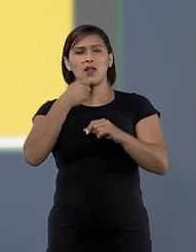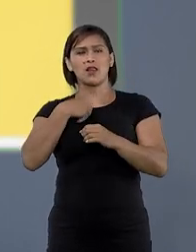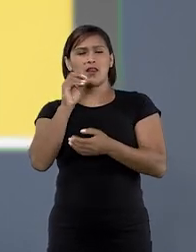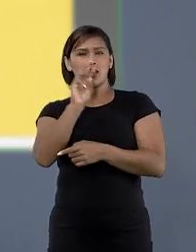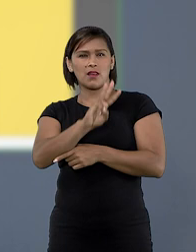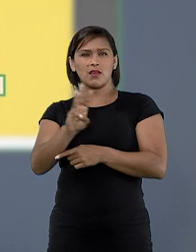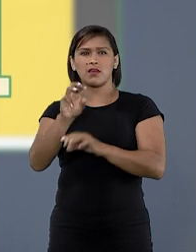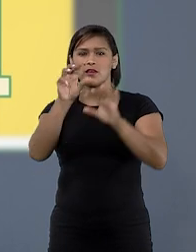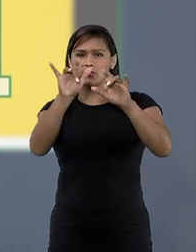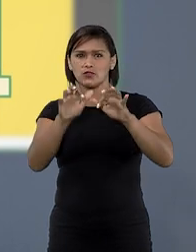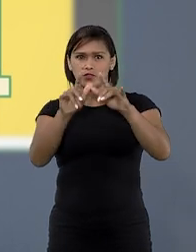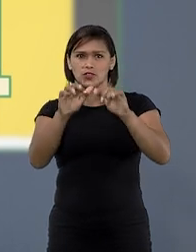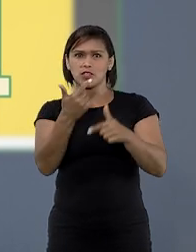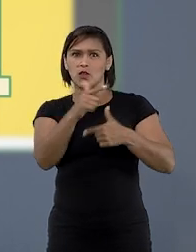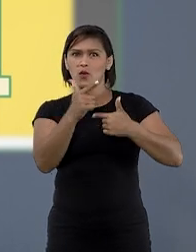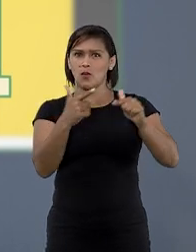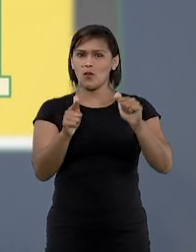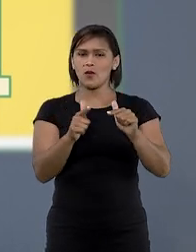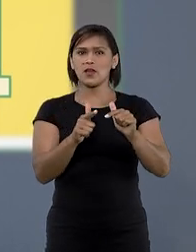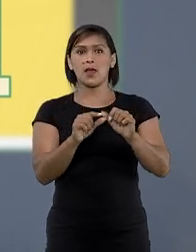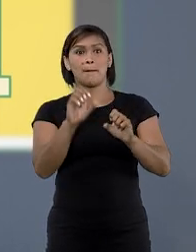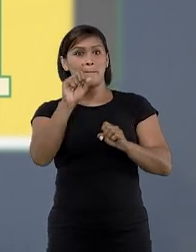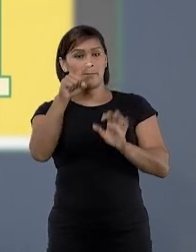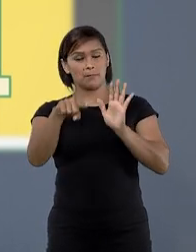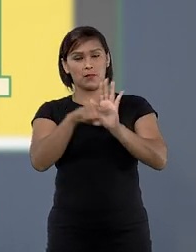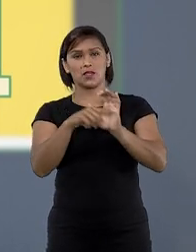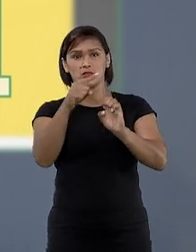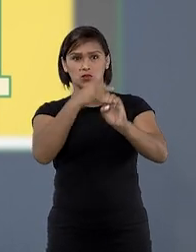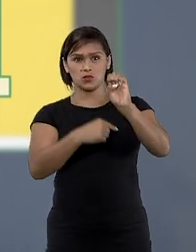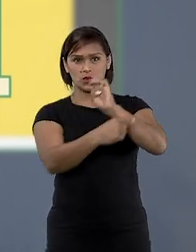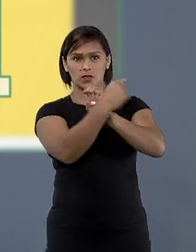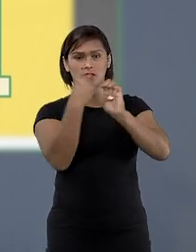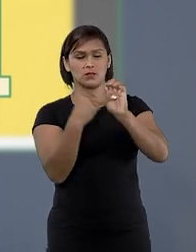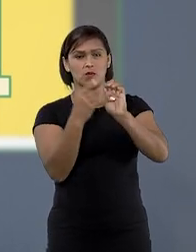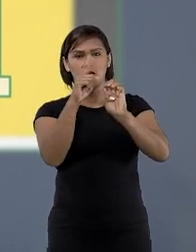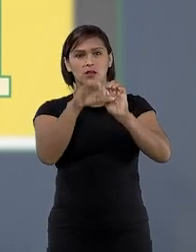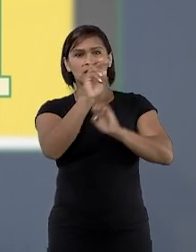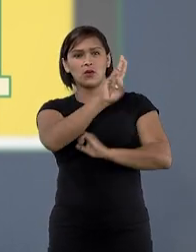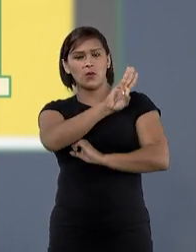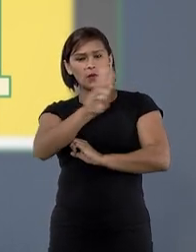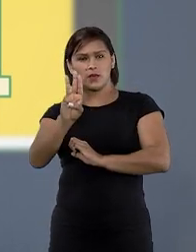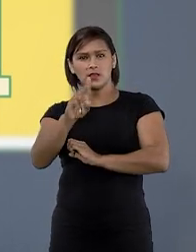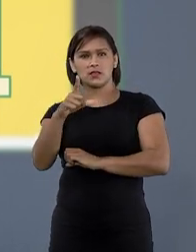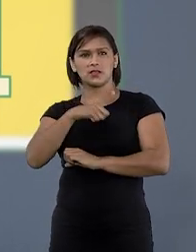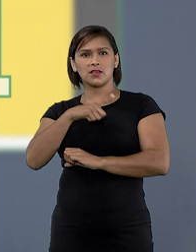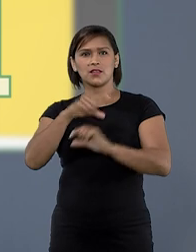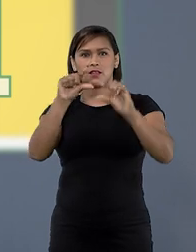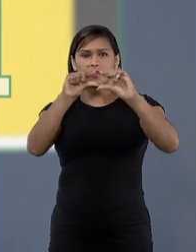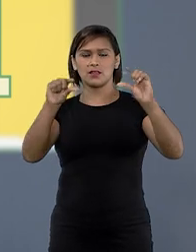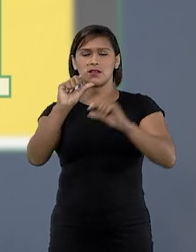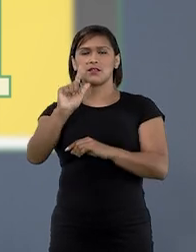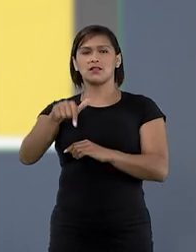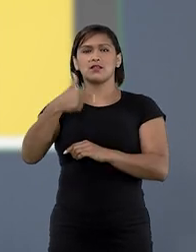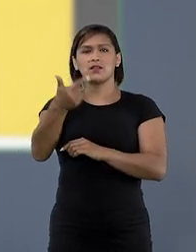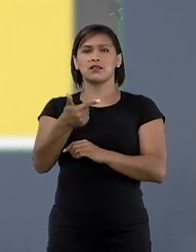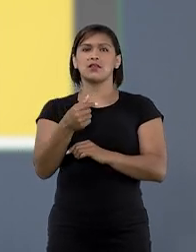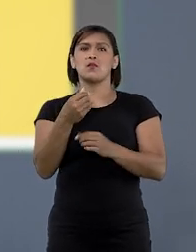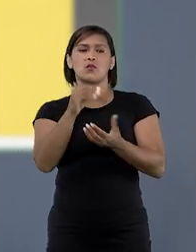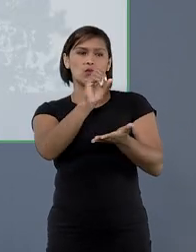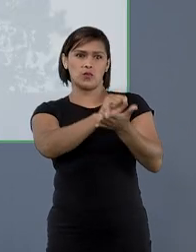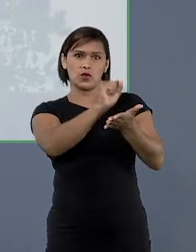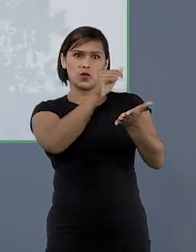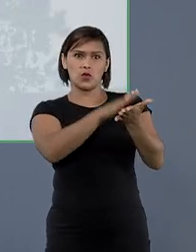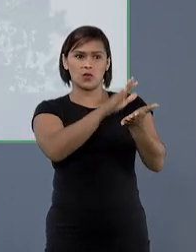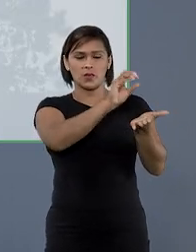funcionar, é só digitar em qualquer navegador, exceto o Internet Explorer, o endereço que aparece na sua tela, e em seguida